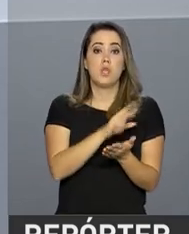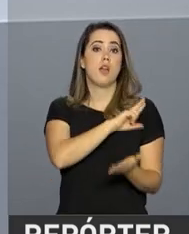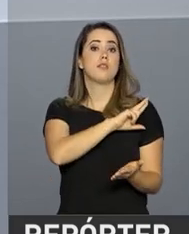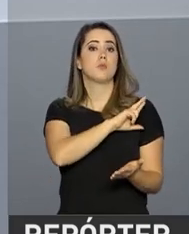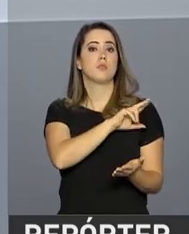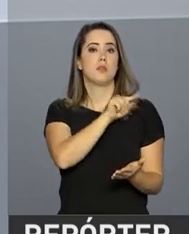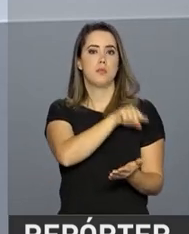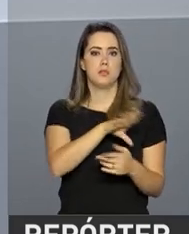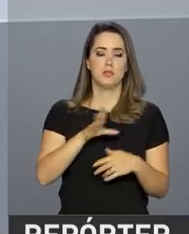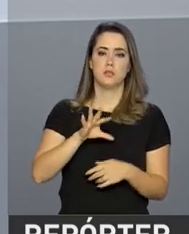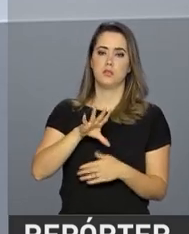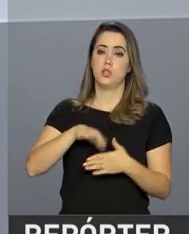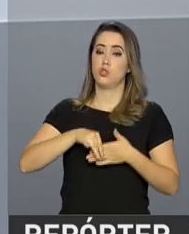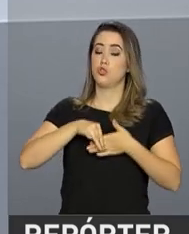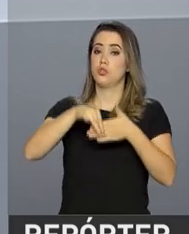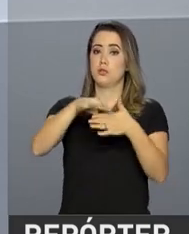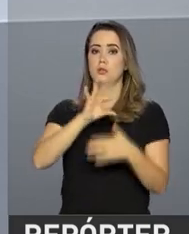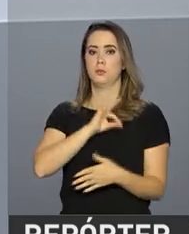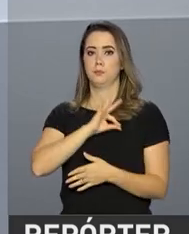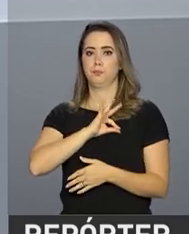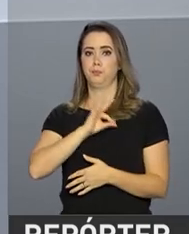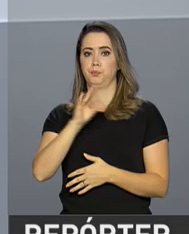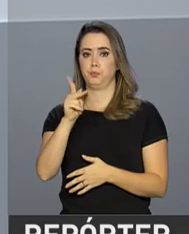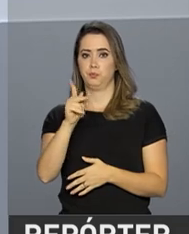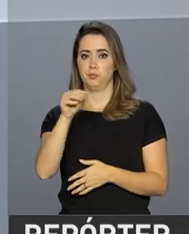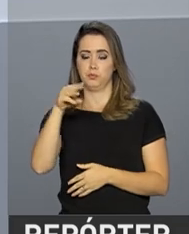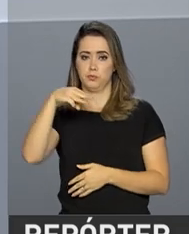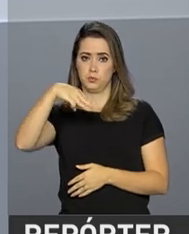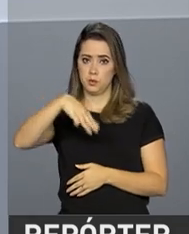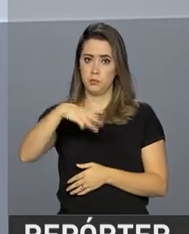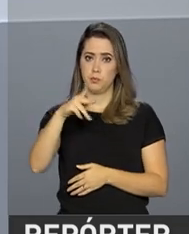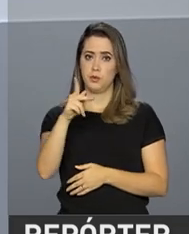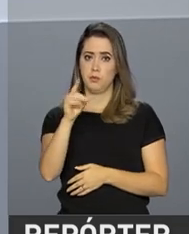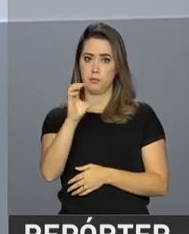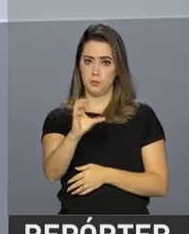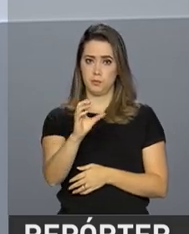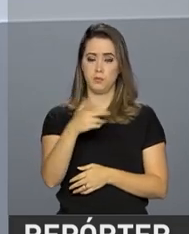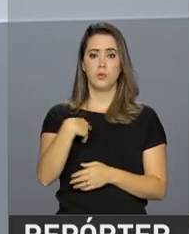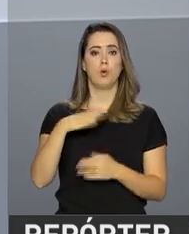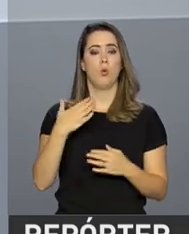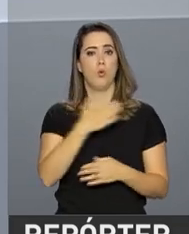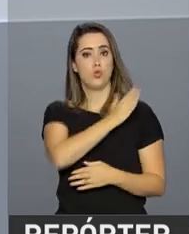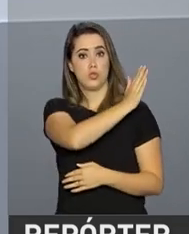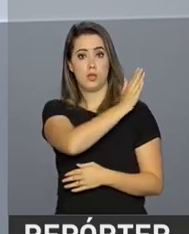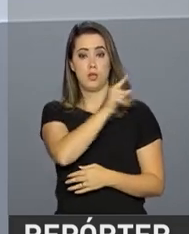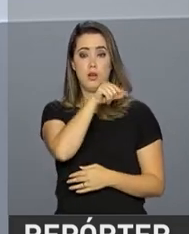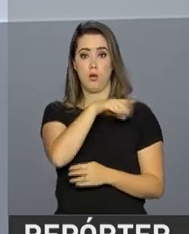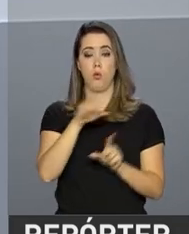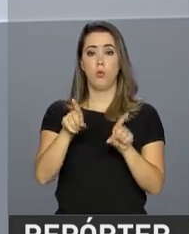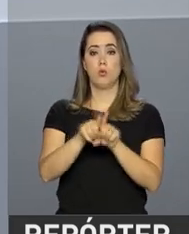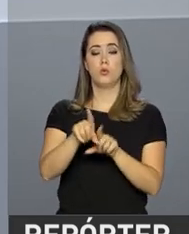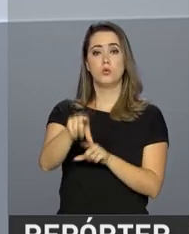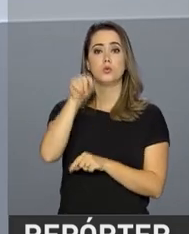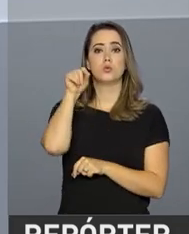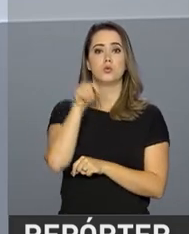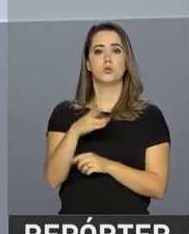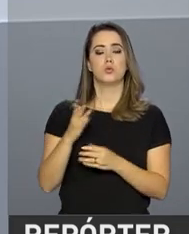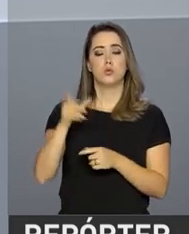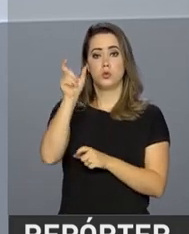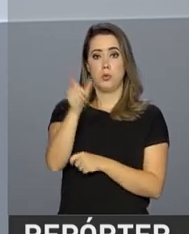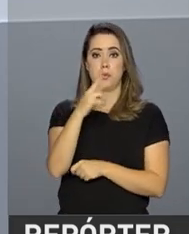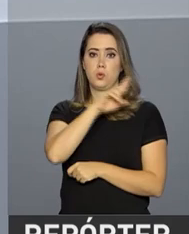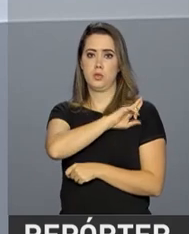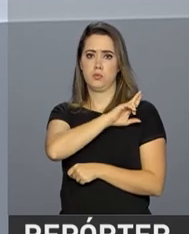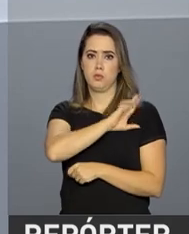das Polícias Civil e Militar no Estado. O general Braga Neto, comandante militar do Leste, foi indicado como interventor